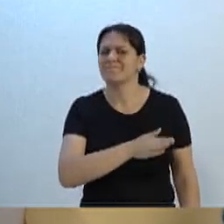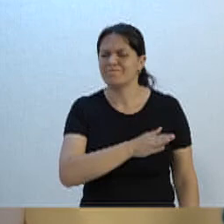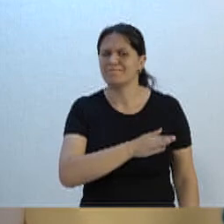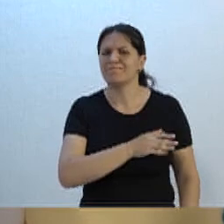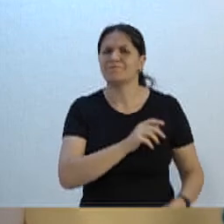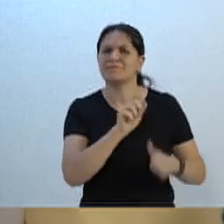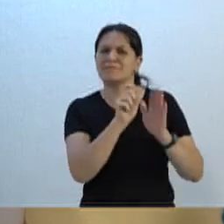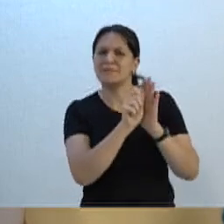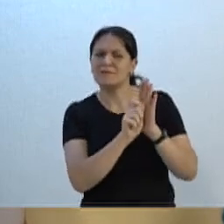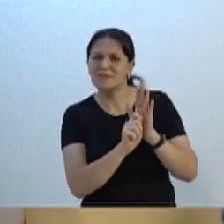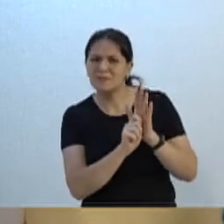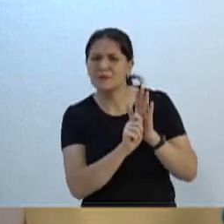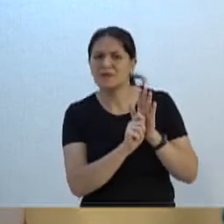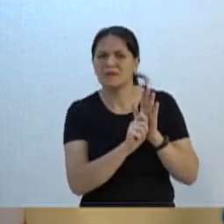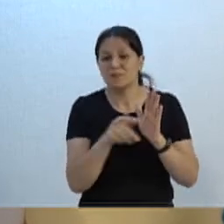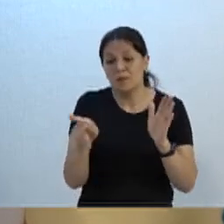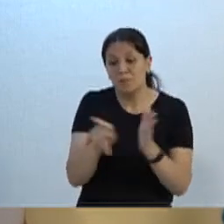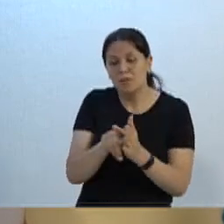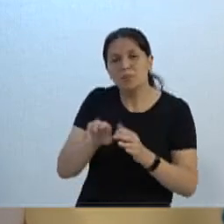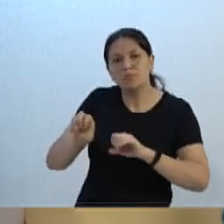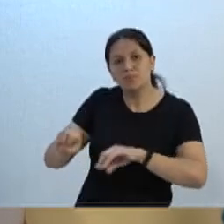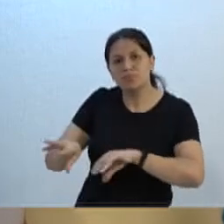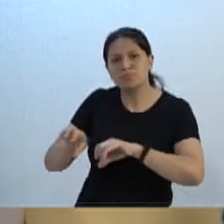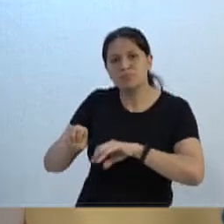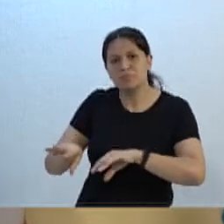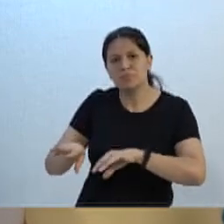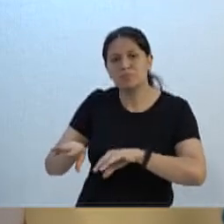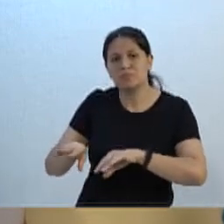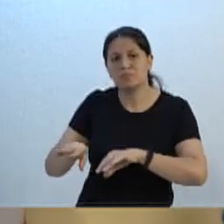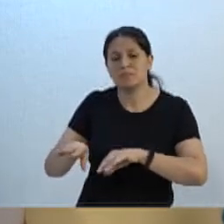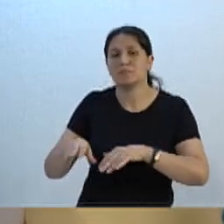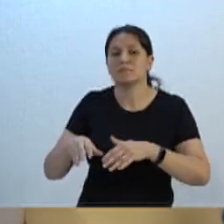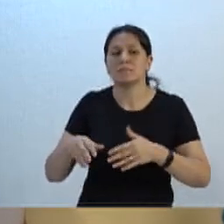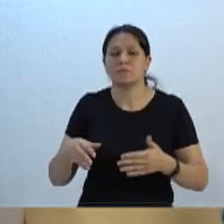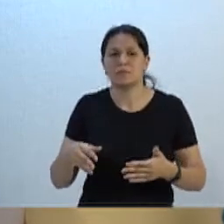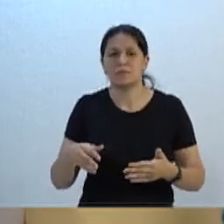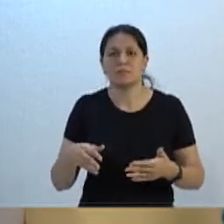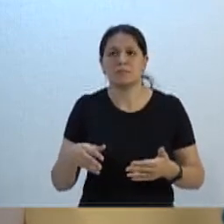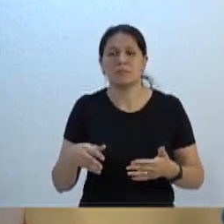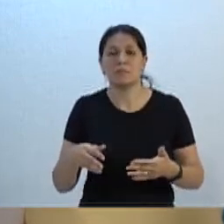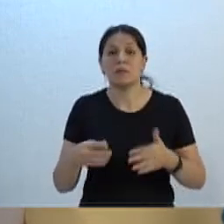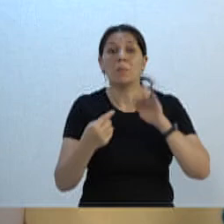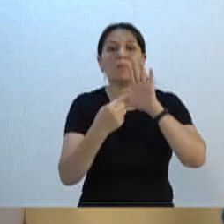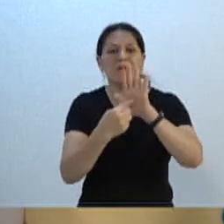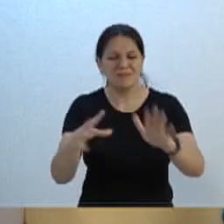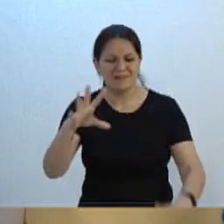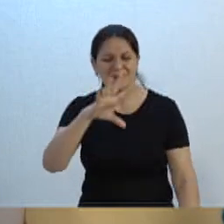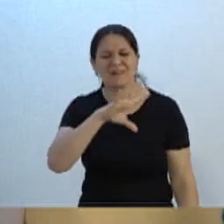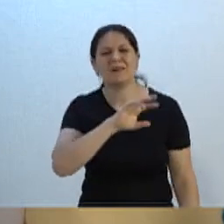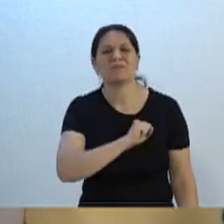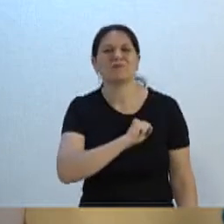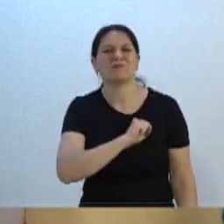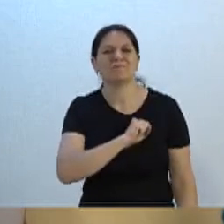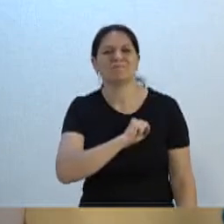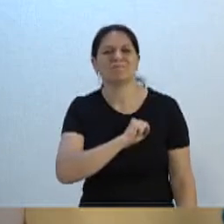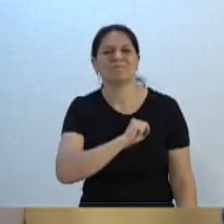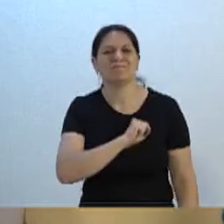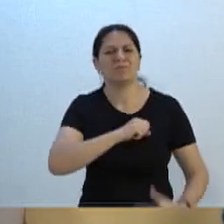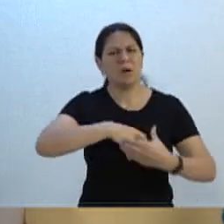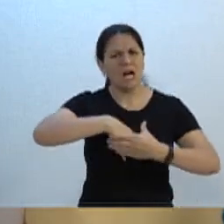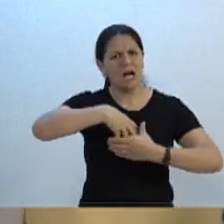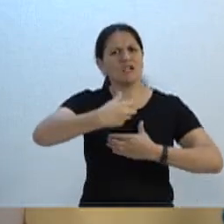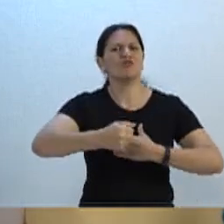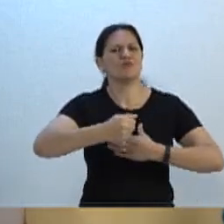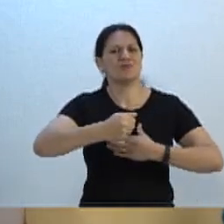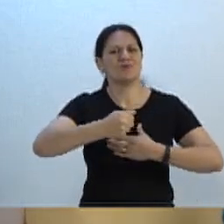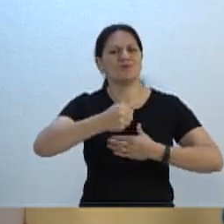investimento na educação é antes de tudo um ato de amor do prefeito Mário Delbrande